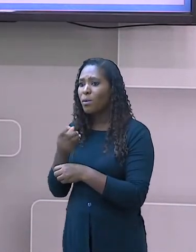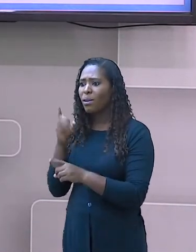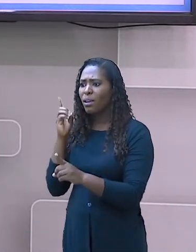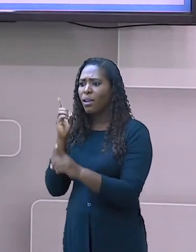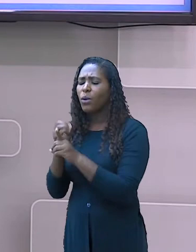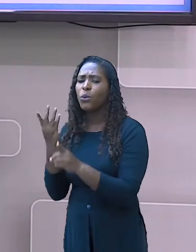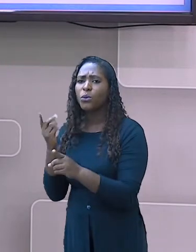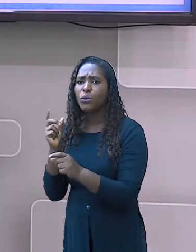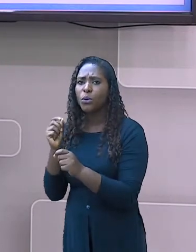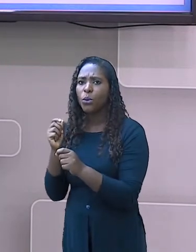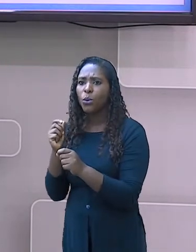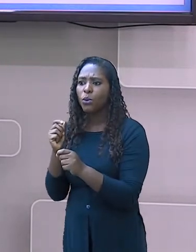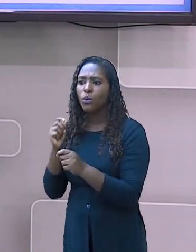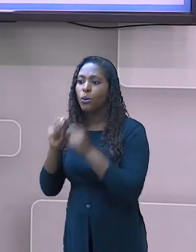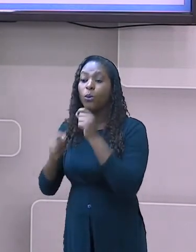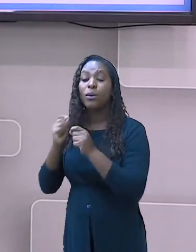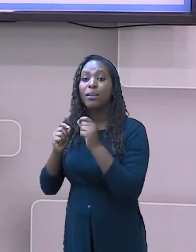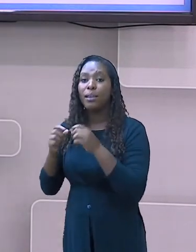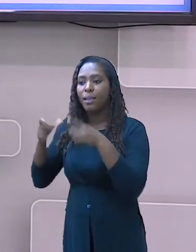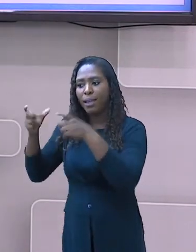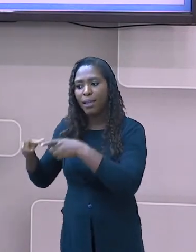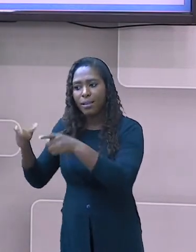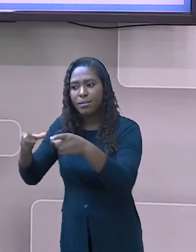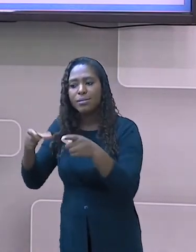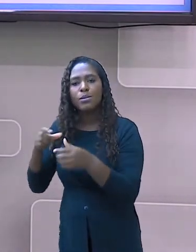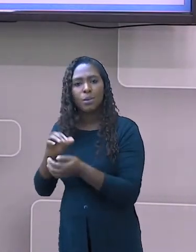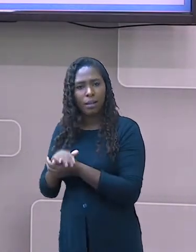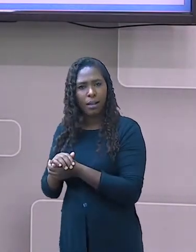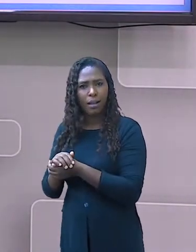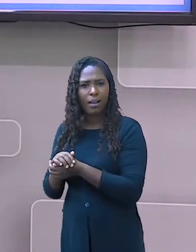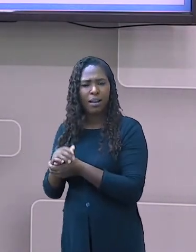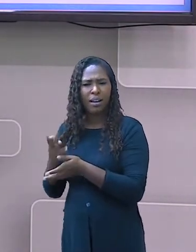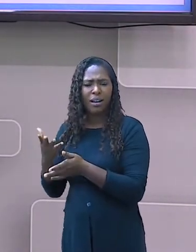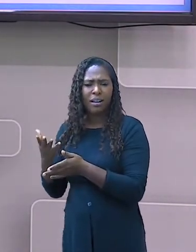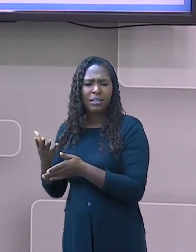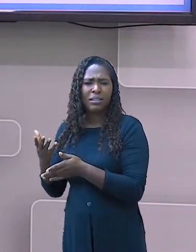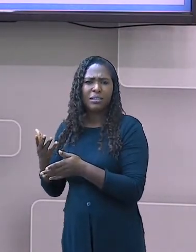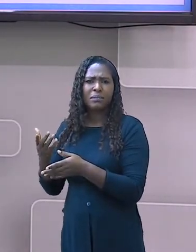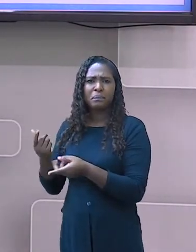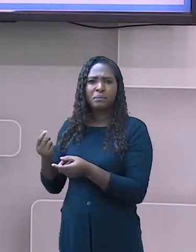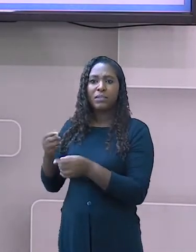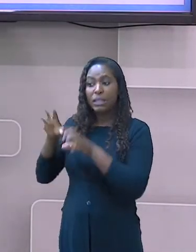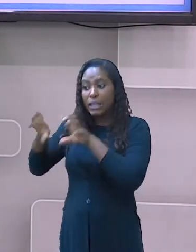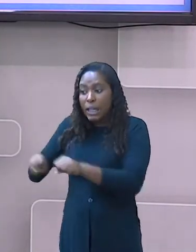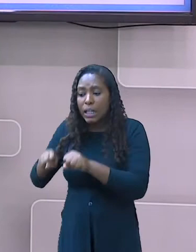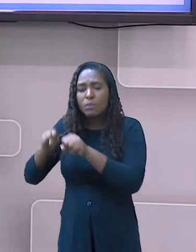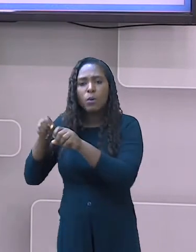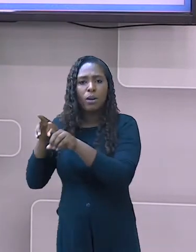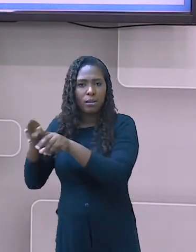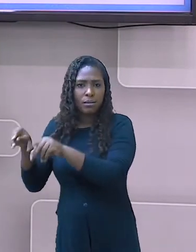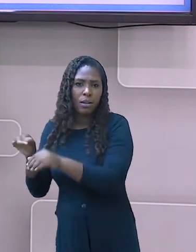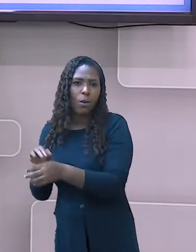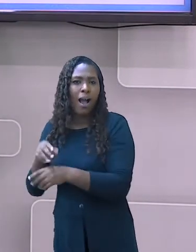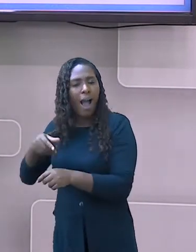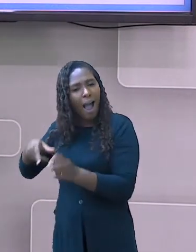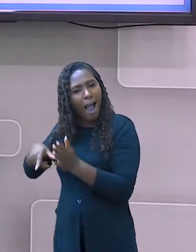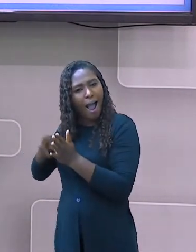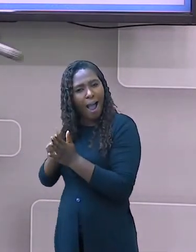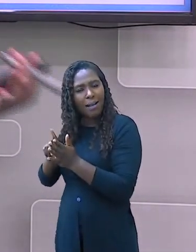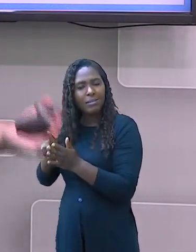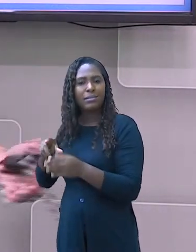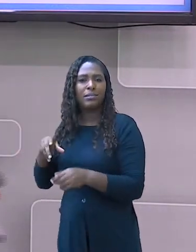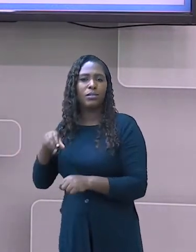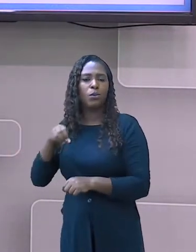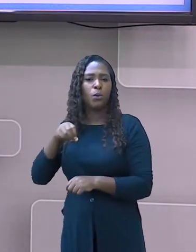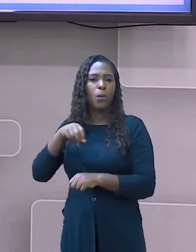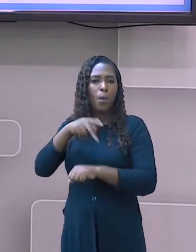navegações, grandes descobertas, expansões marítimas. Nós temos a exploração de ouro, de